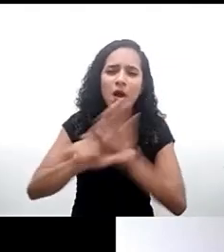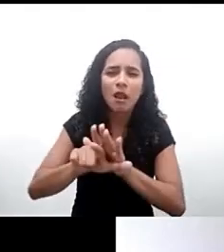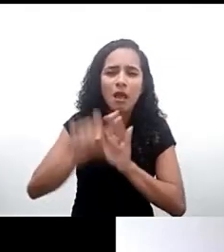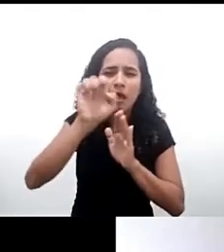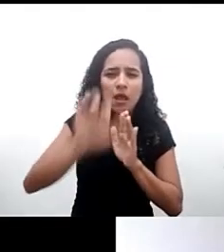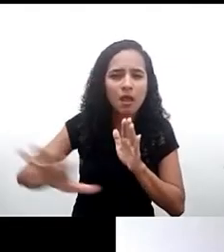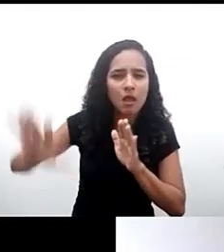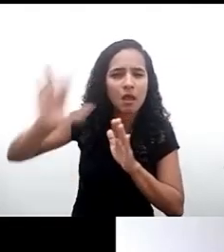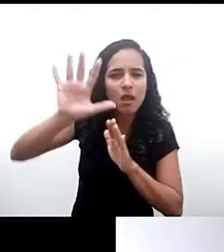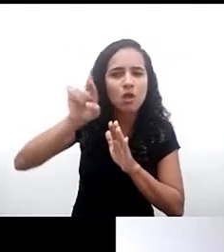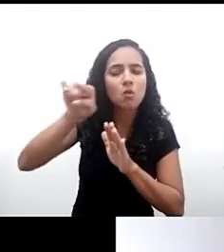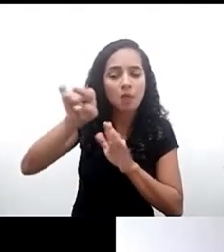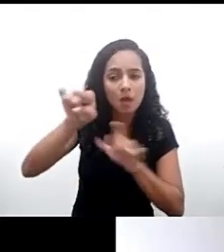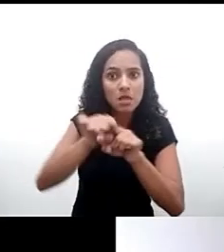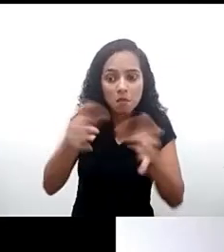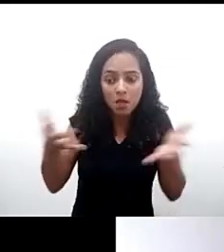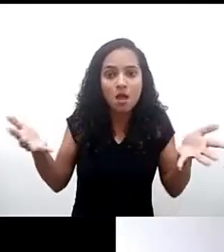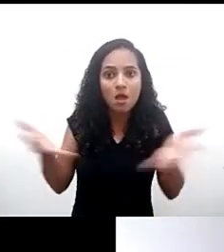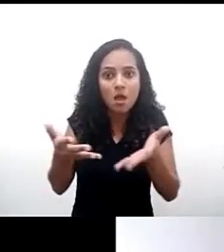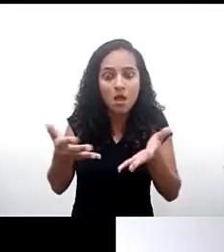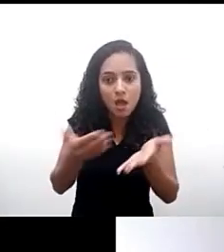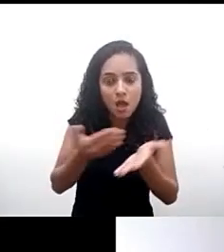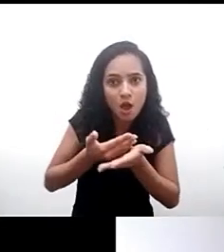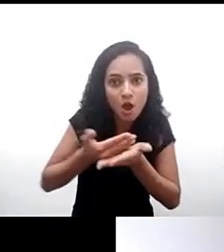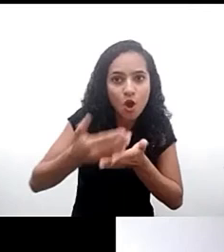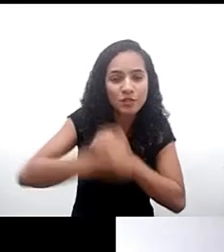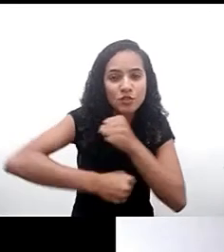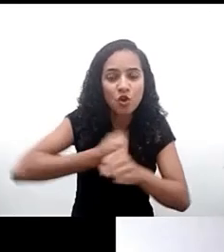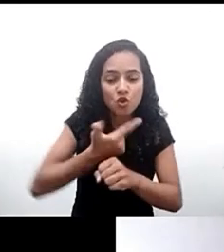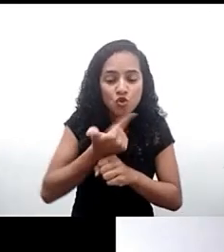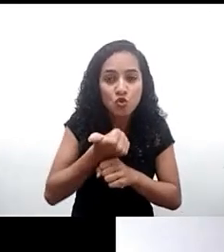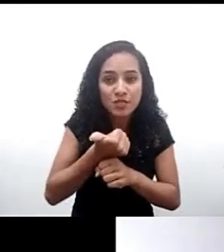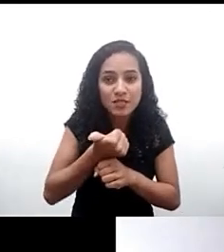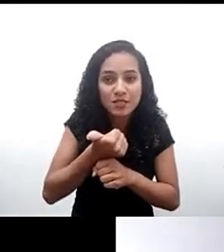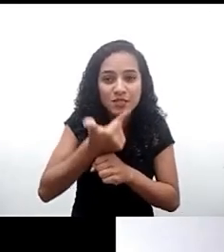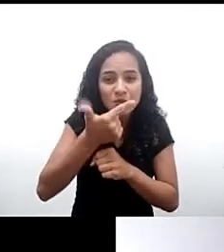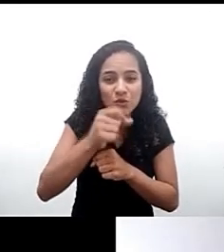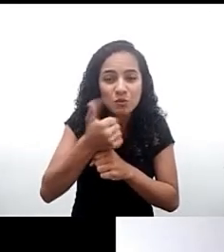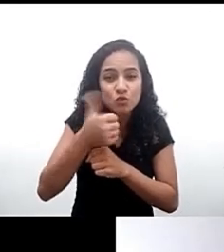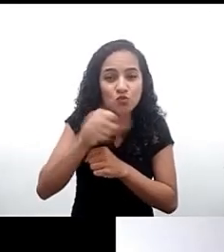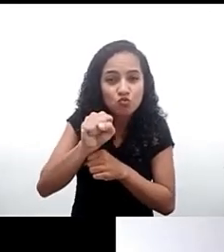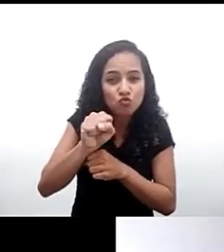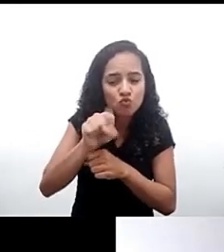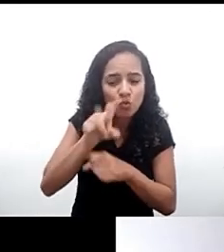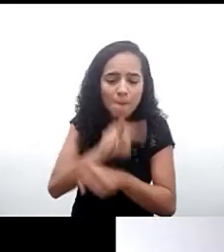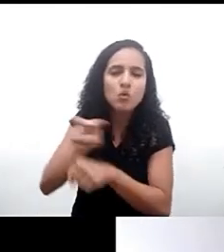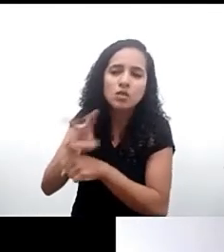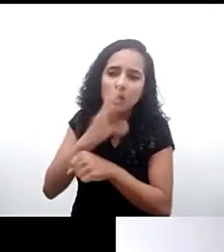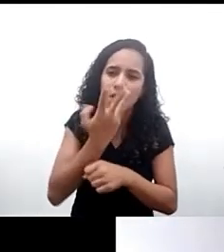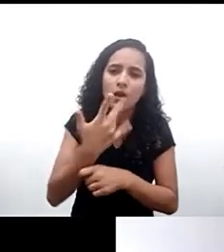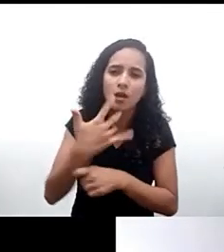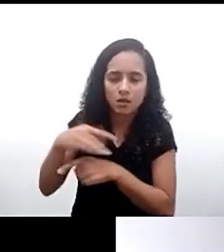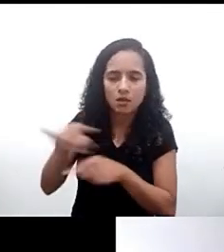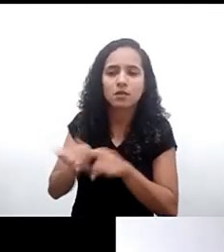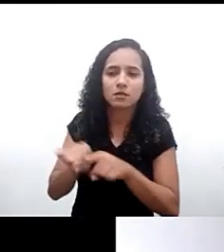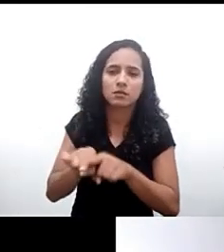entrou em vigência a partir de maio de 2018 e tem como disse previsões específicas com relação ao